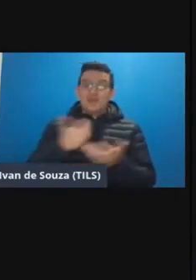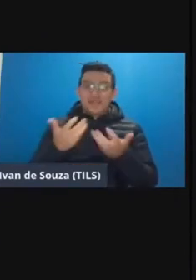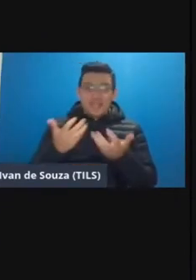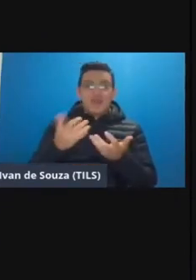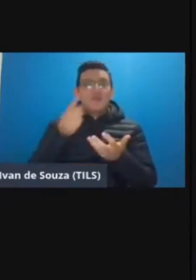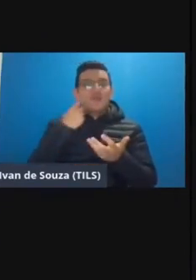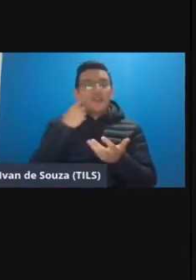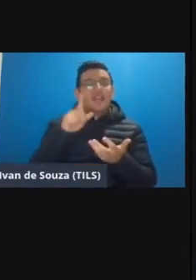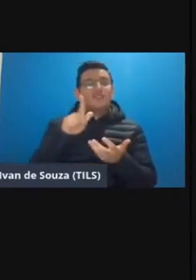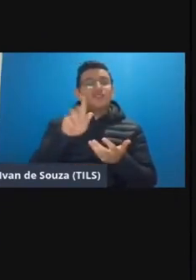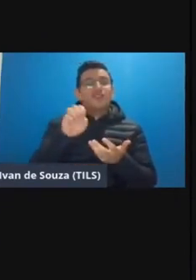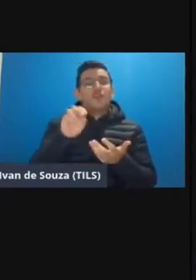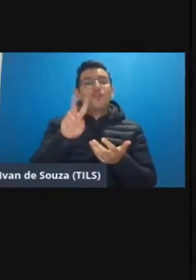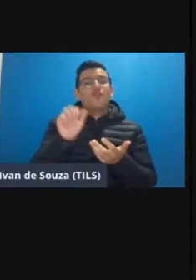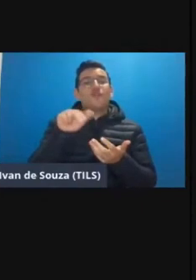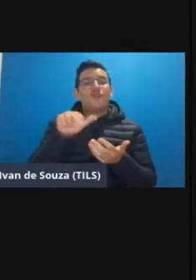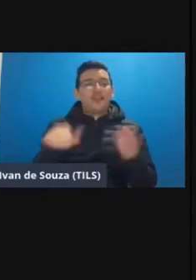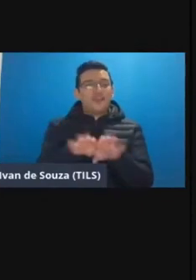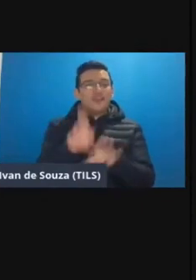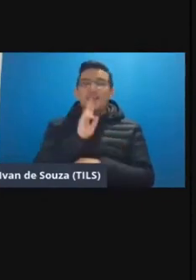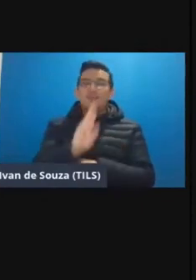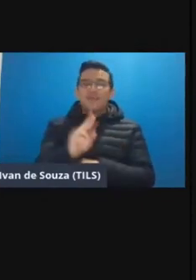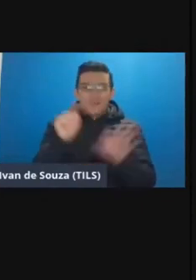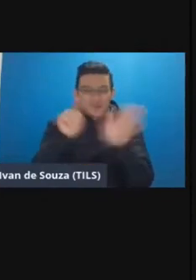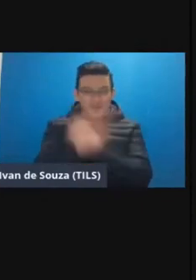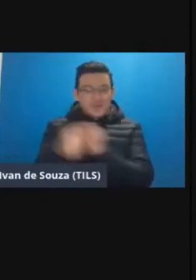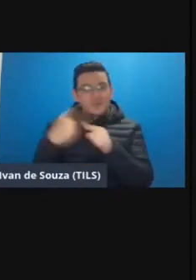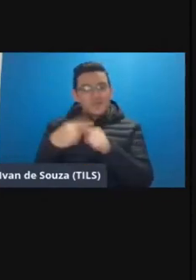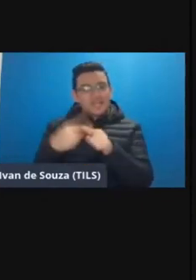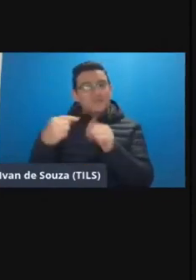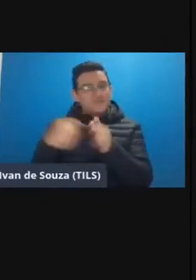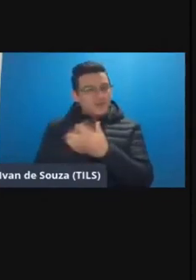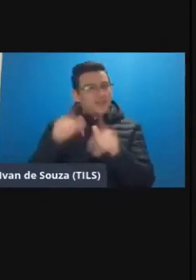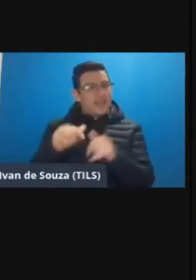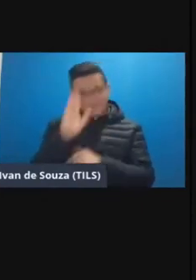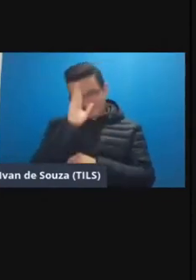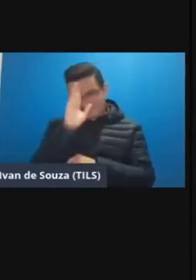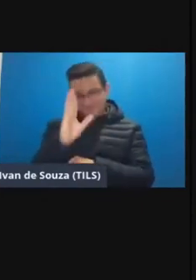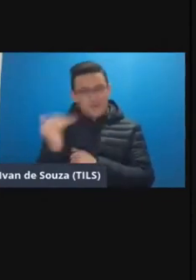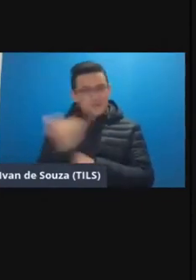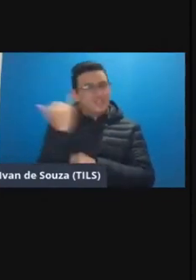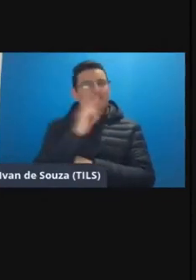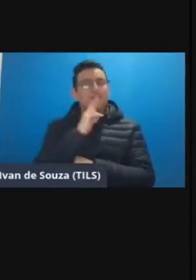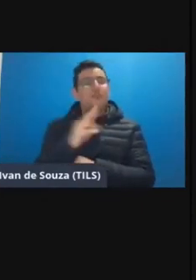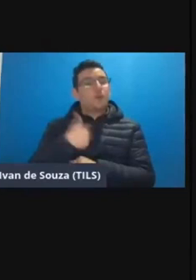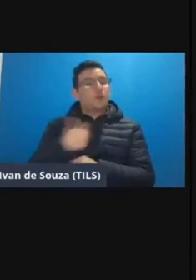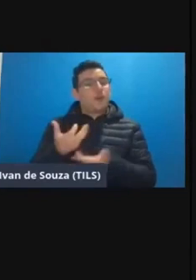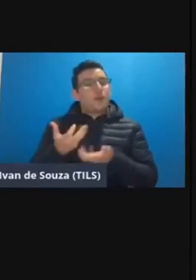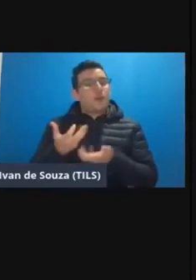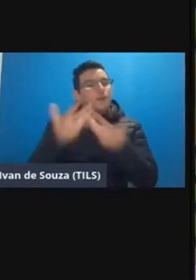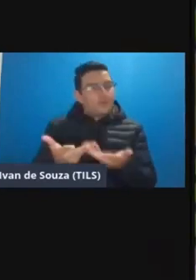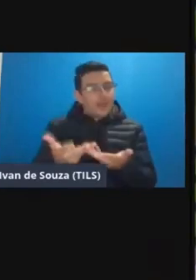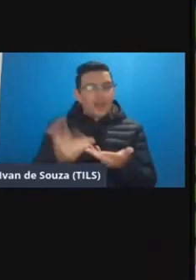eu gostaria muito escutar geovana também para responder essa pergunta porque essa pergunta do milhão de dólares né é eu queria muito contar um caso que